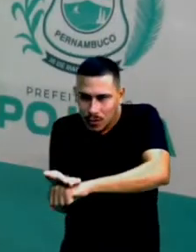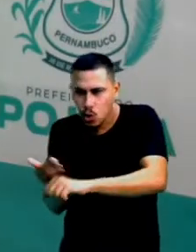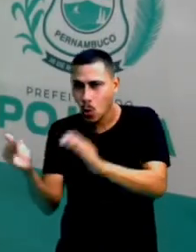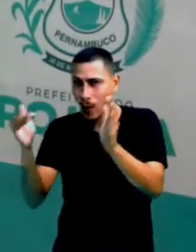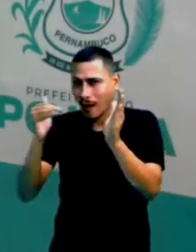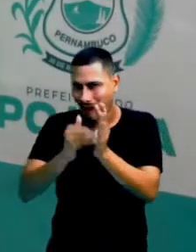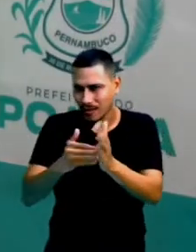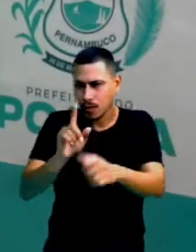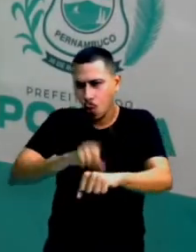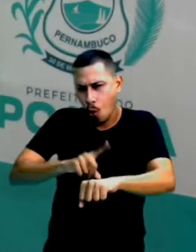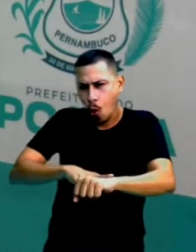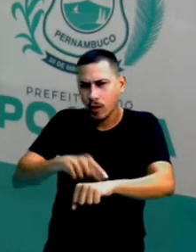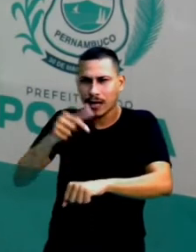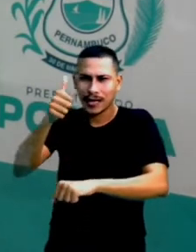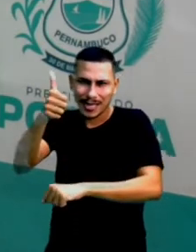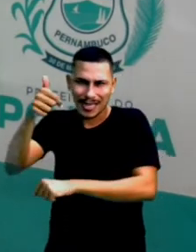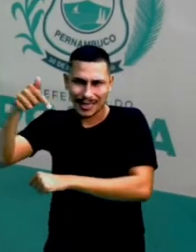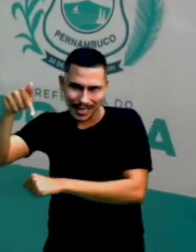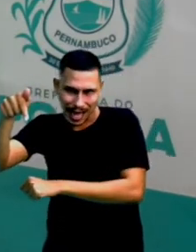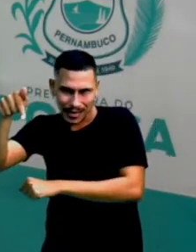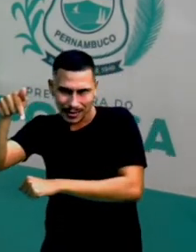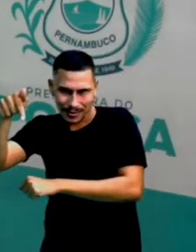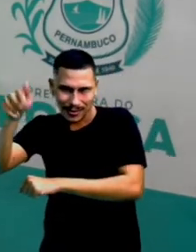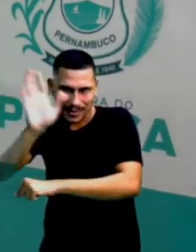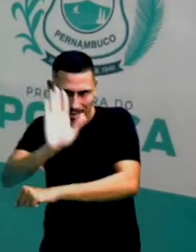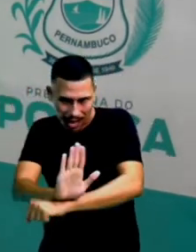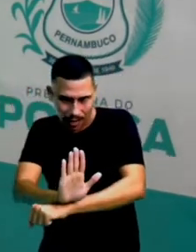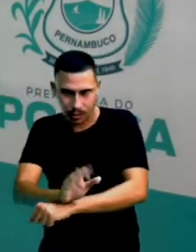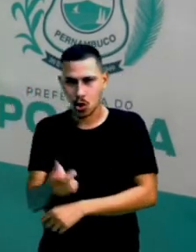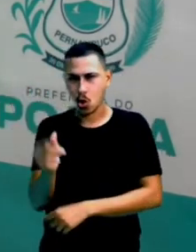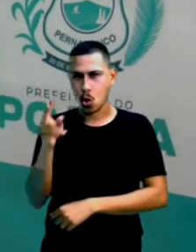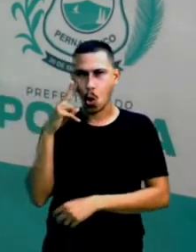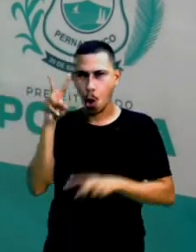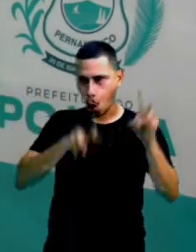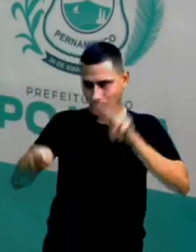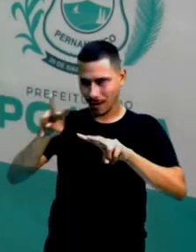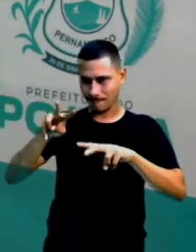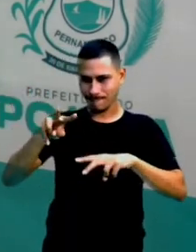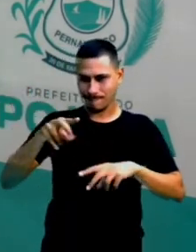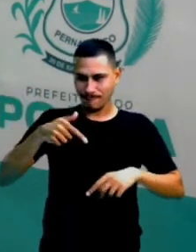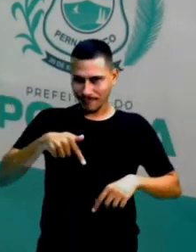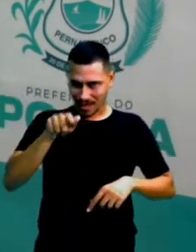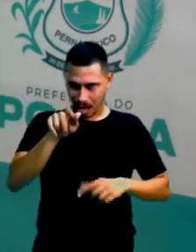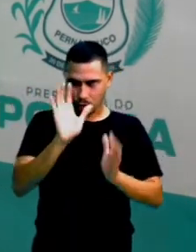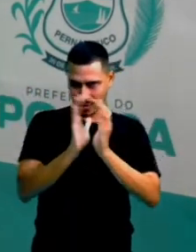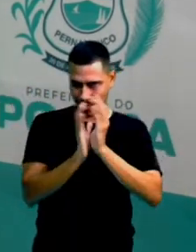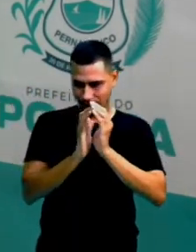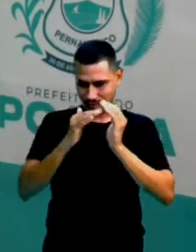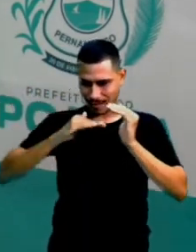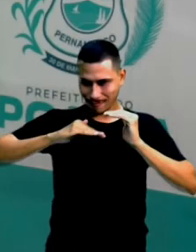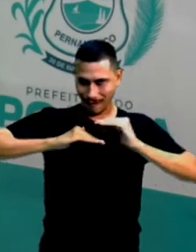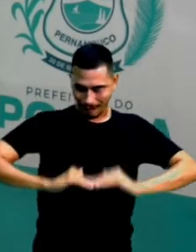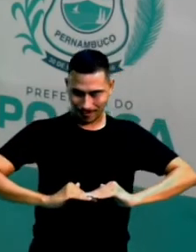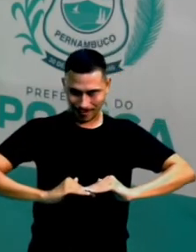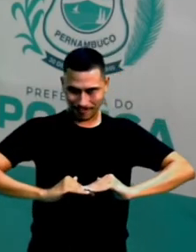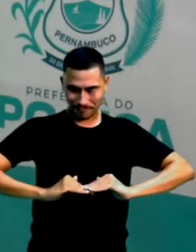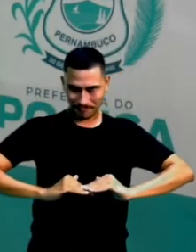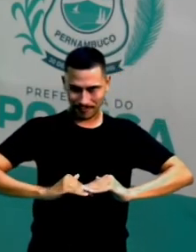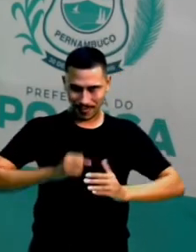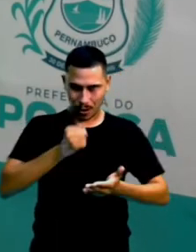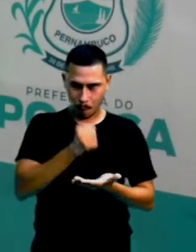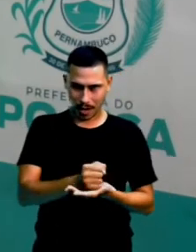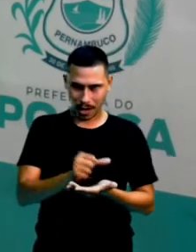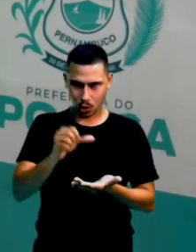você está aqui no Marco Zero Aí tem o braço de mar Por onde os navios passavam Porque ali era uma zona portuária